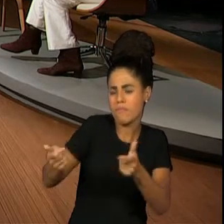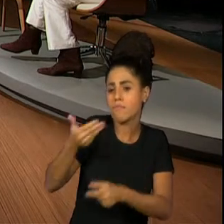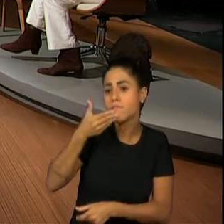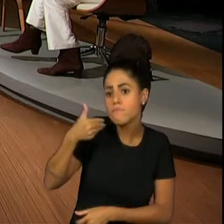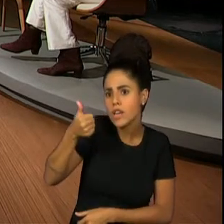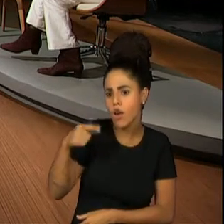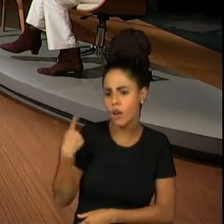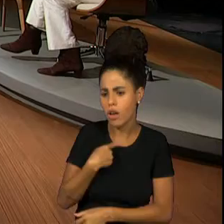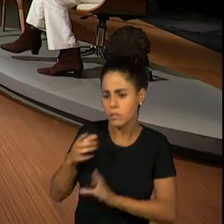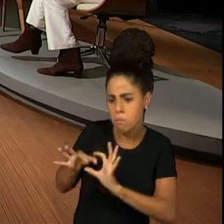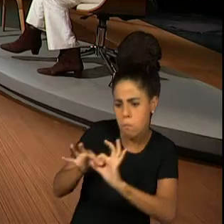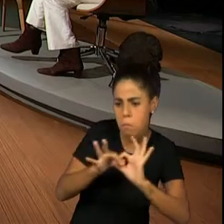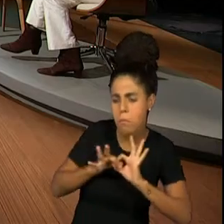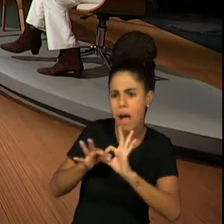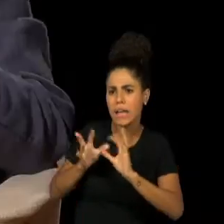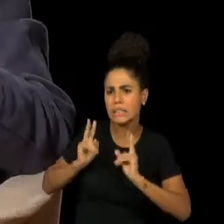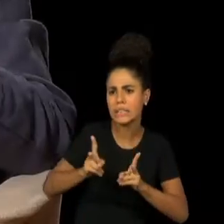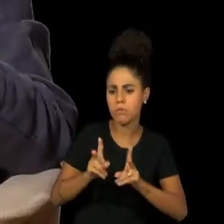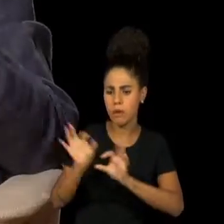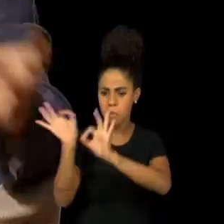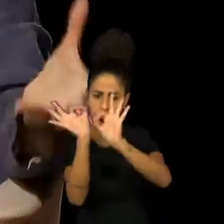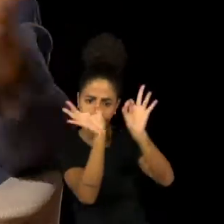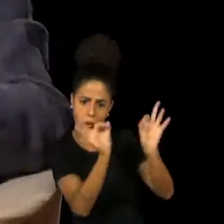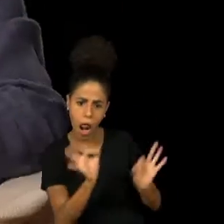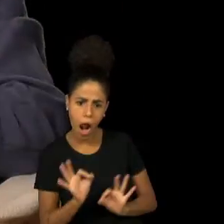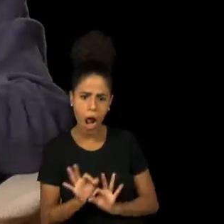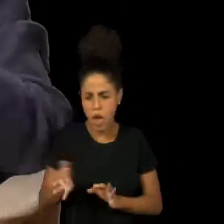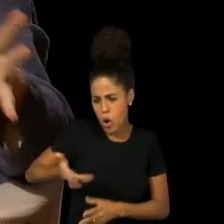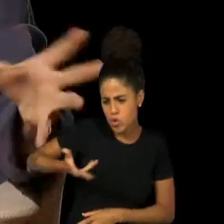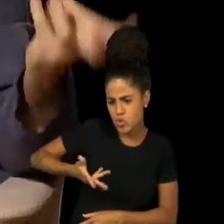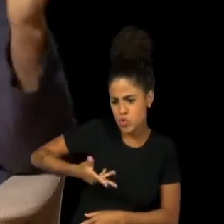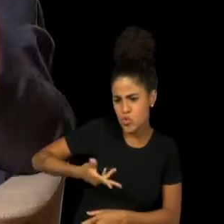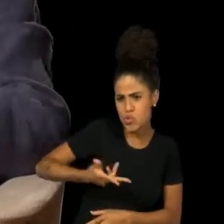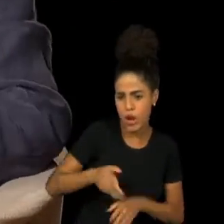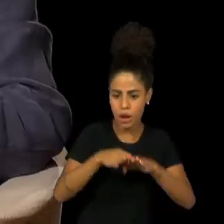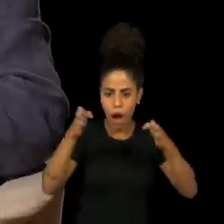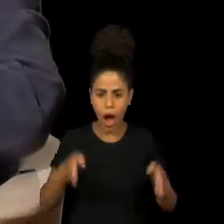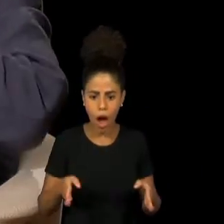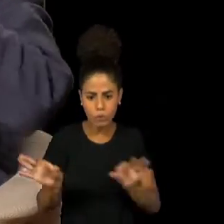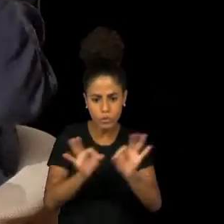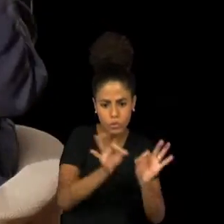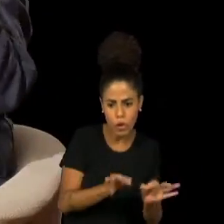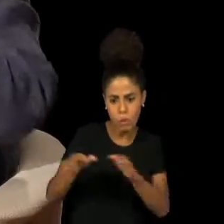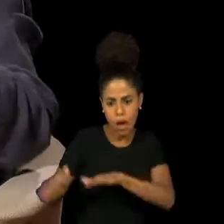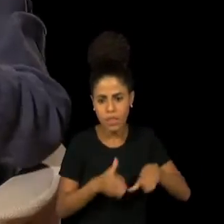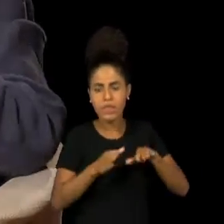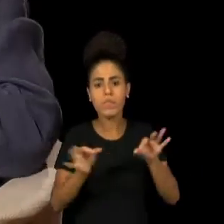muito grande, uma rapidez para montar cenário. todo mundo. Monta palco, tira palco ou entra em cena.